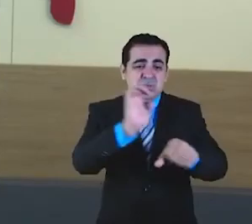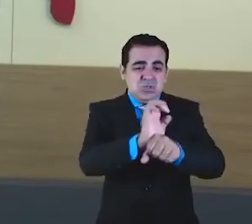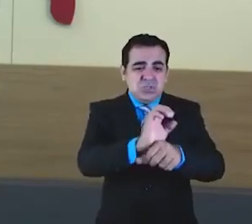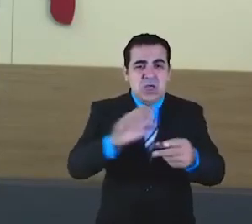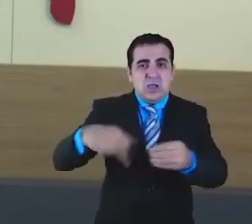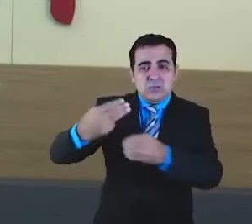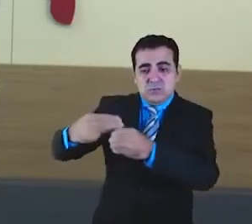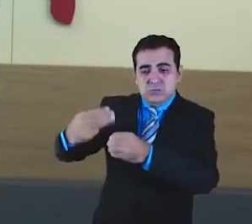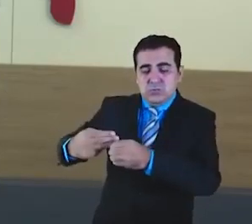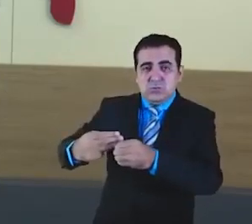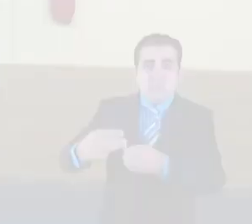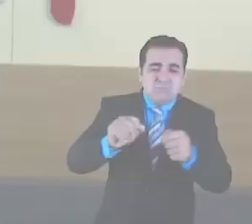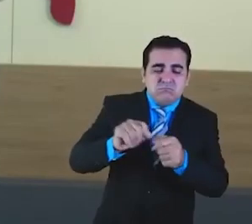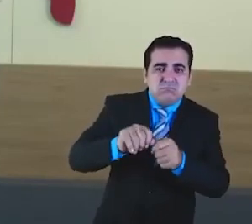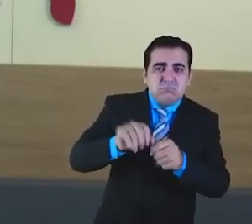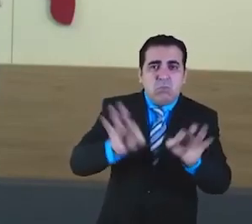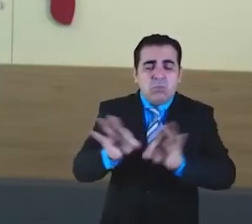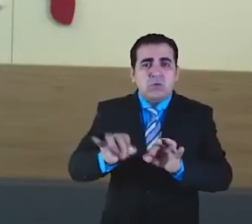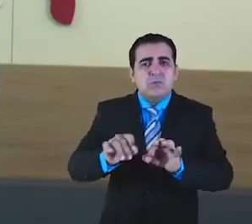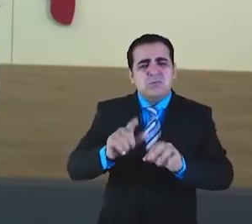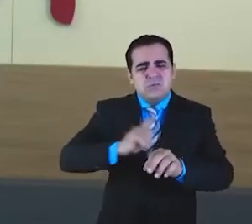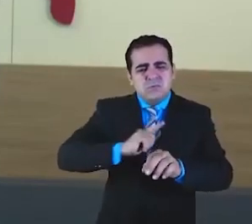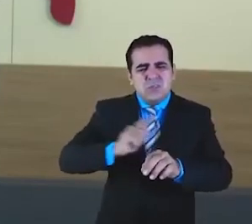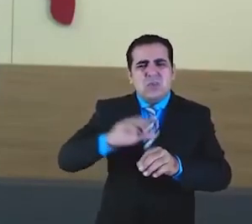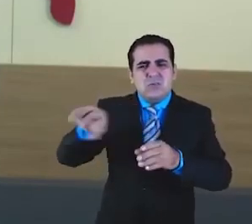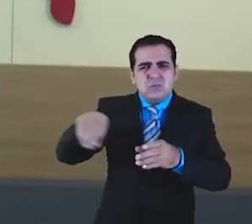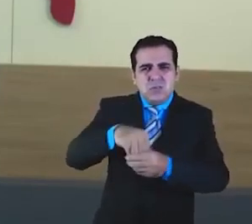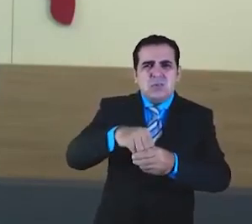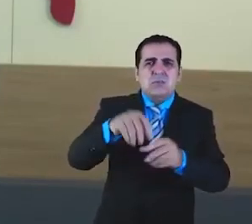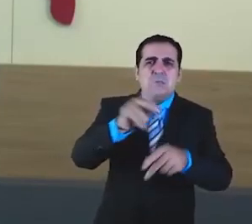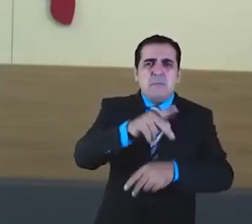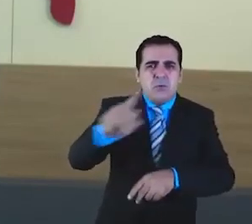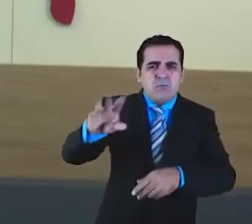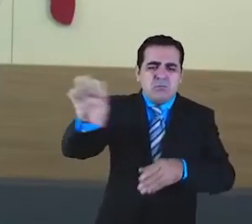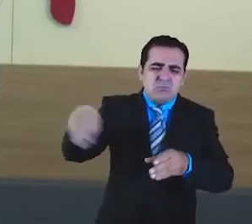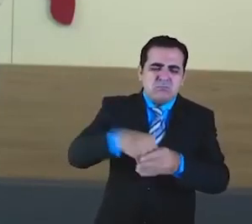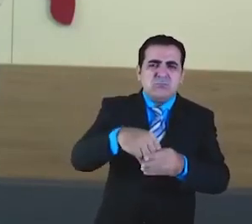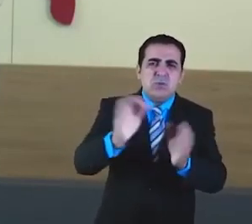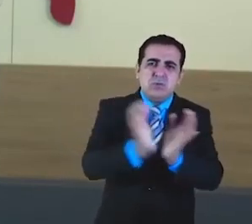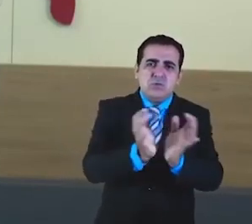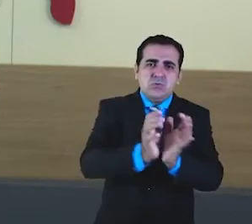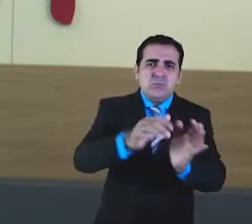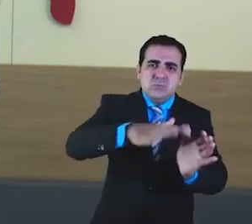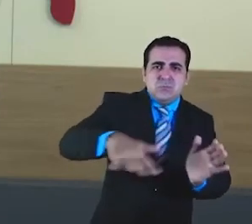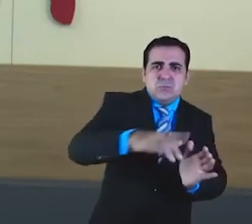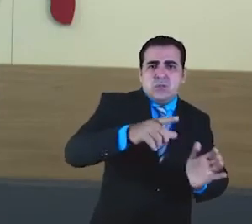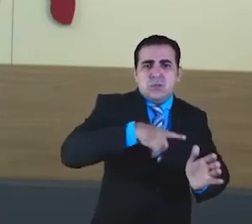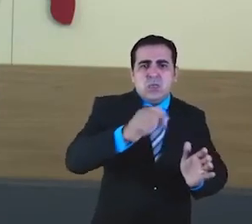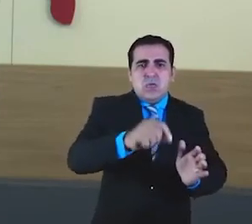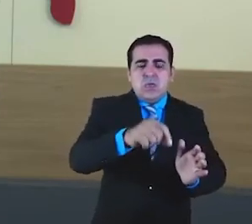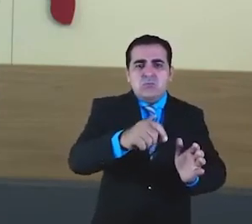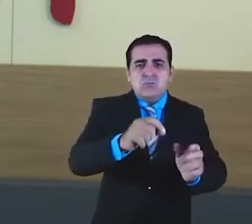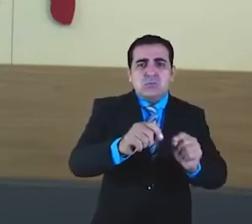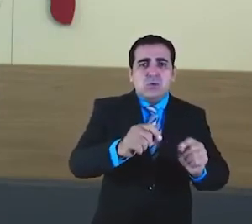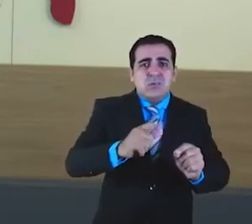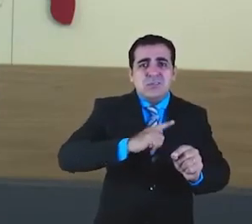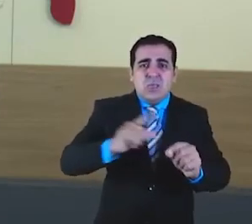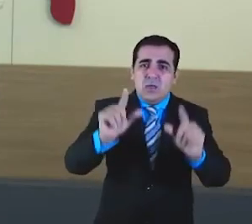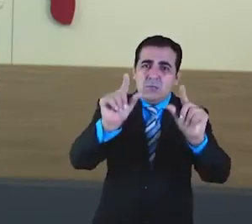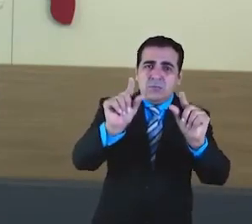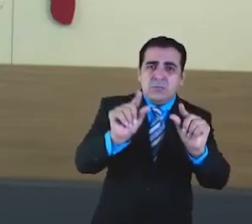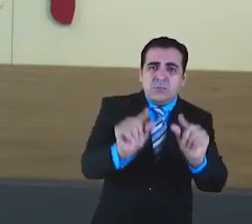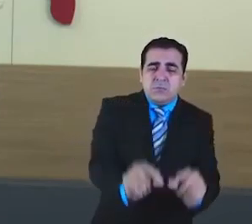consideramos isto um equívoco. Então, que haja, de fato, um ambiente que permita que nós tenhamos